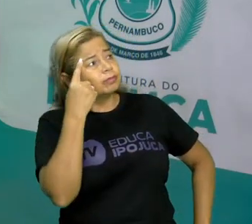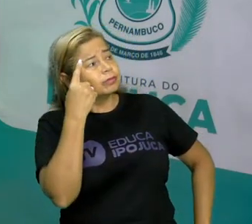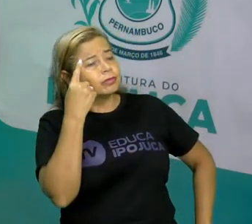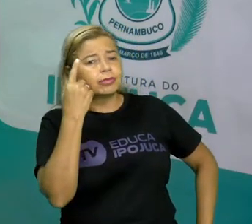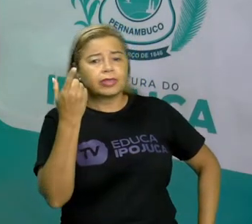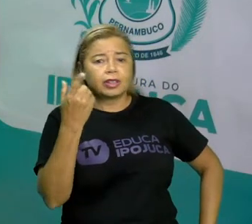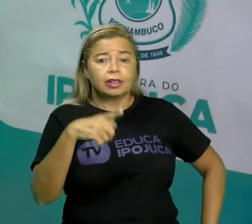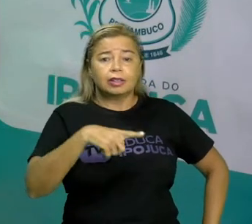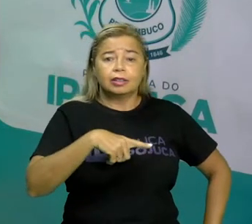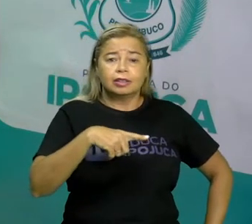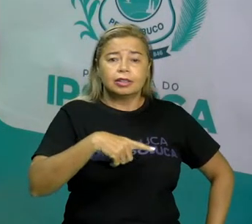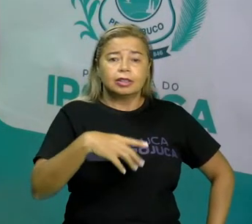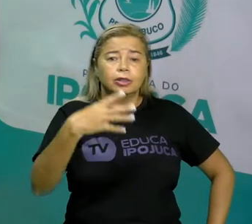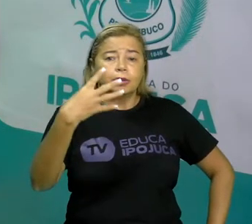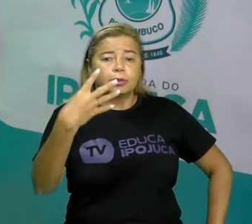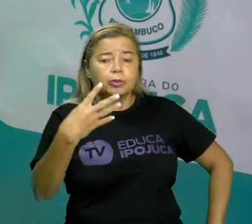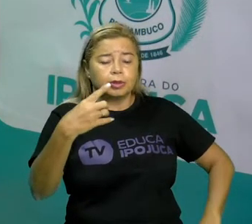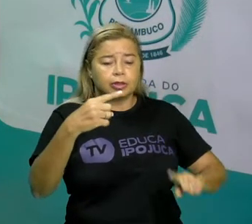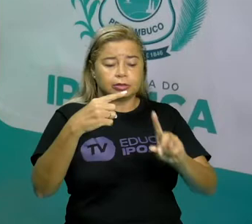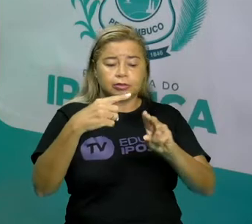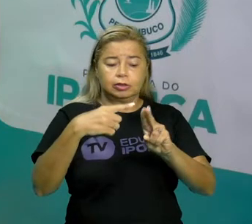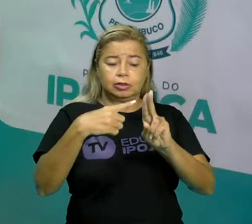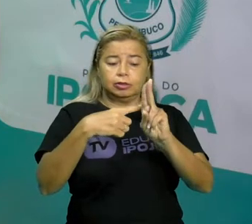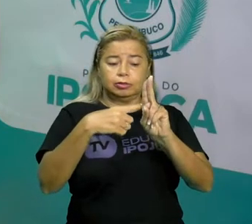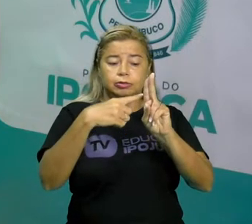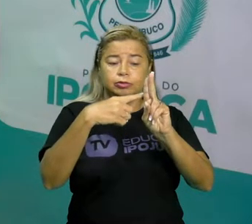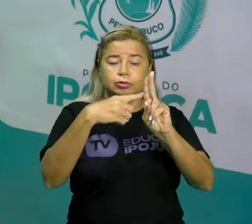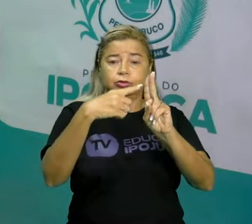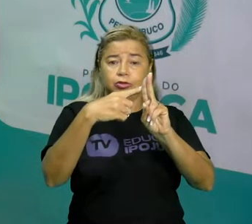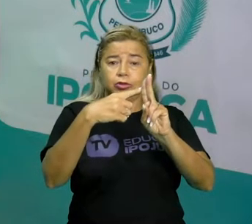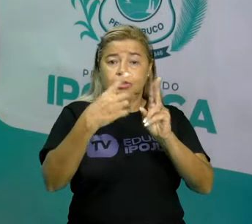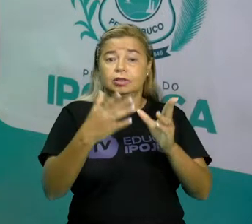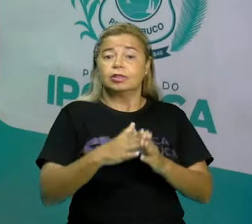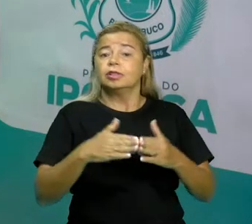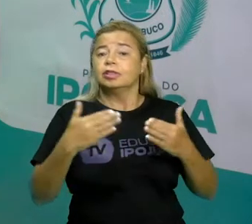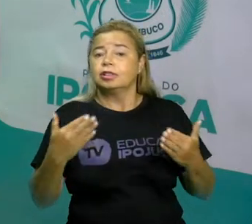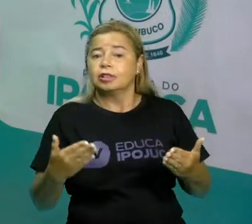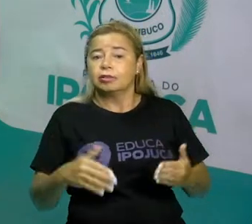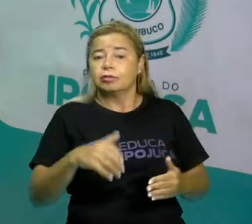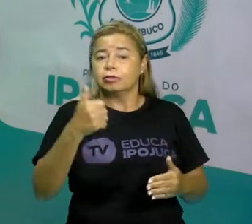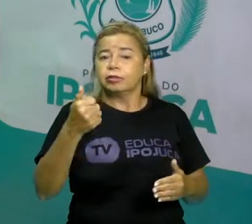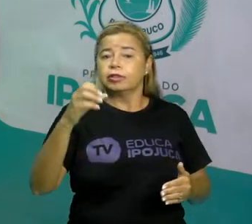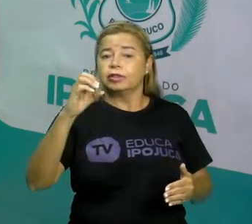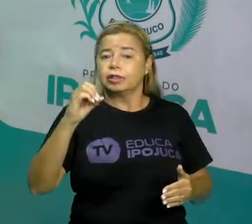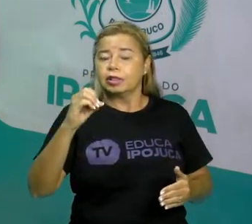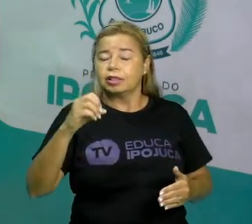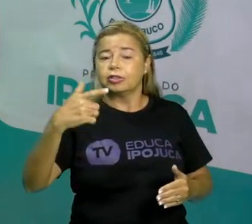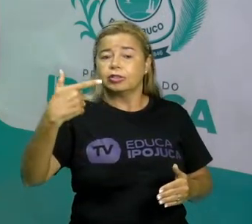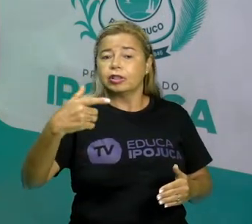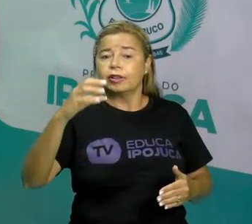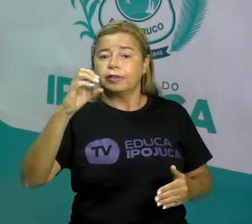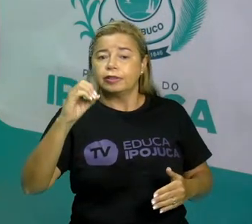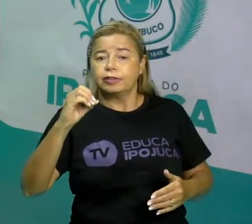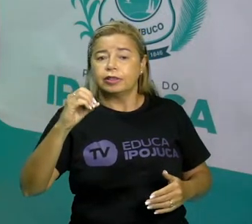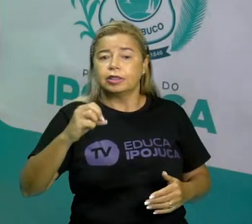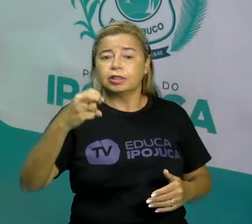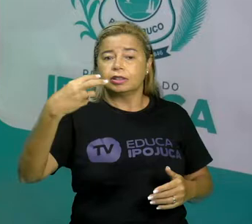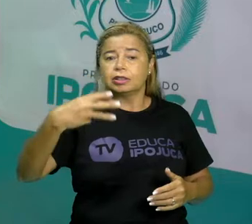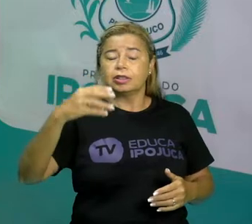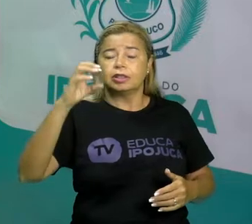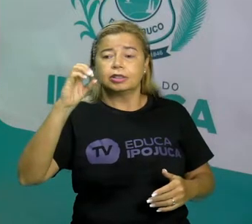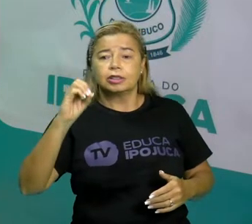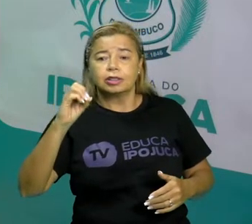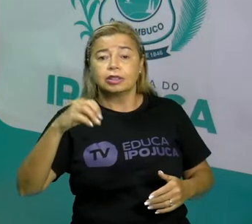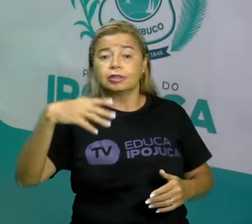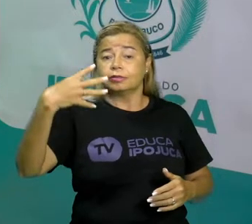dez, vinte, trinta, quarenta. Porque eu aprendi que quatro de dez,